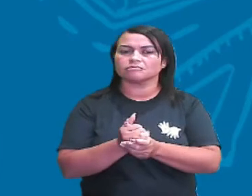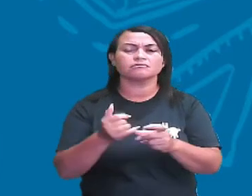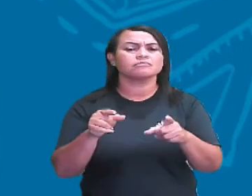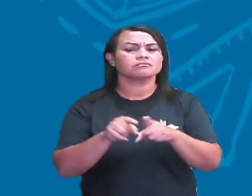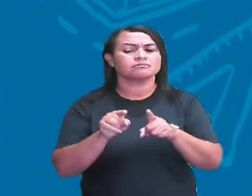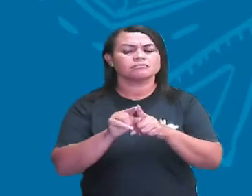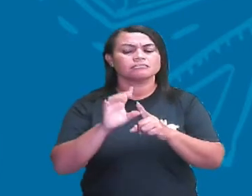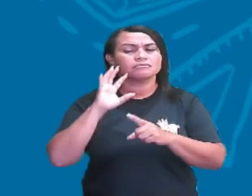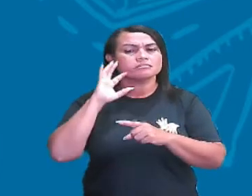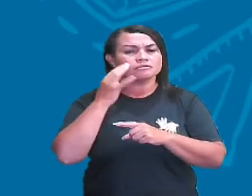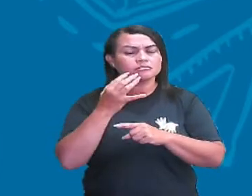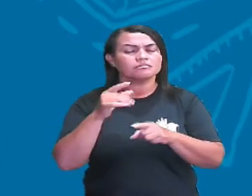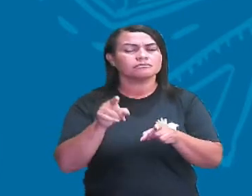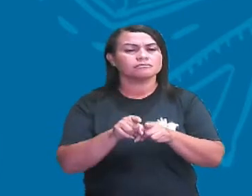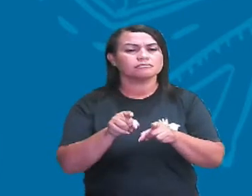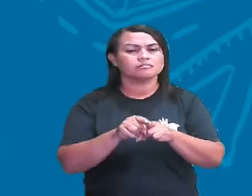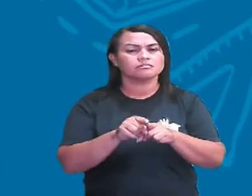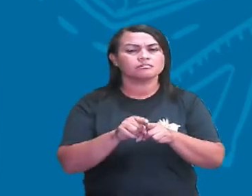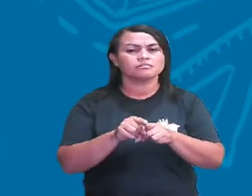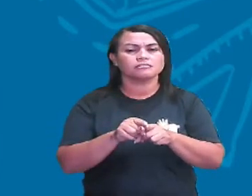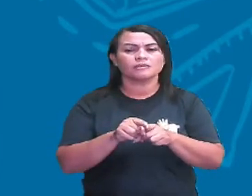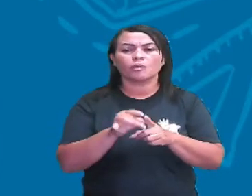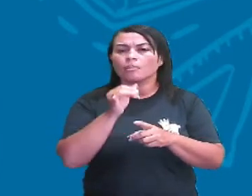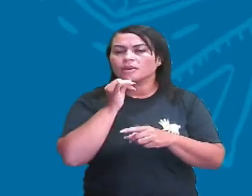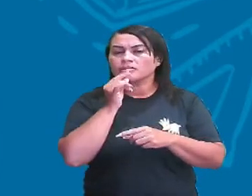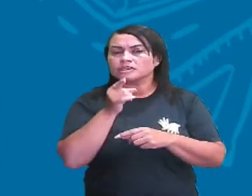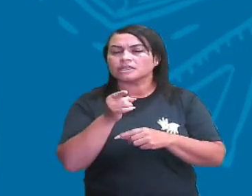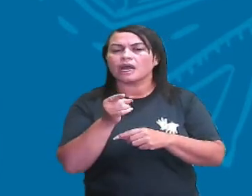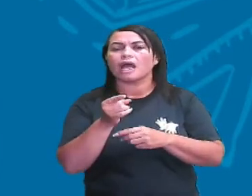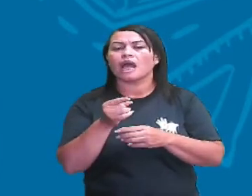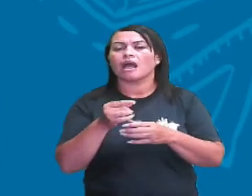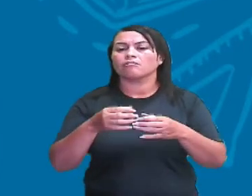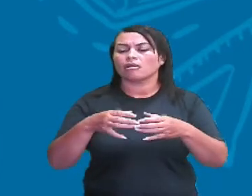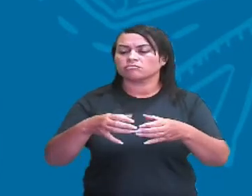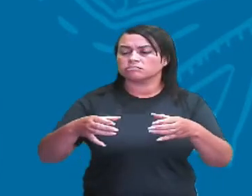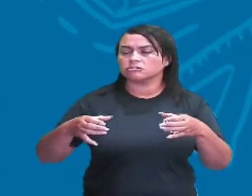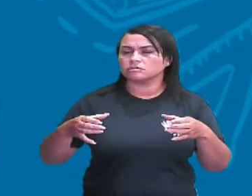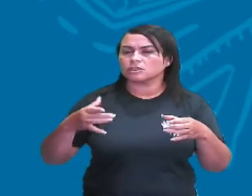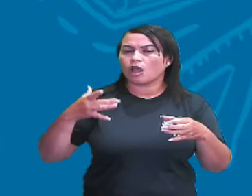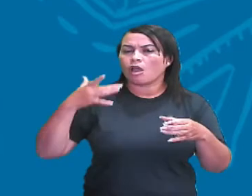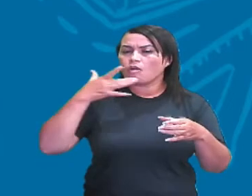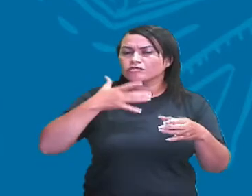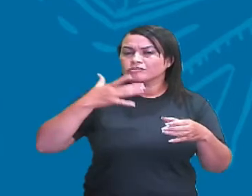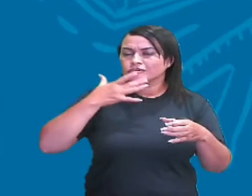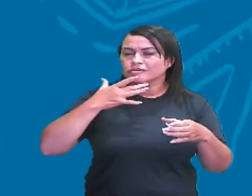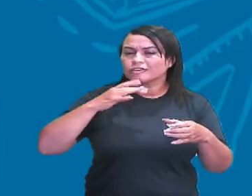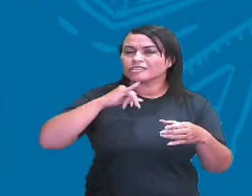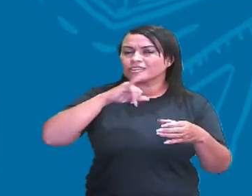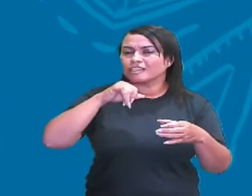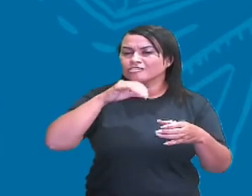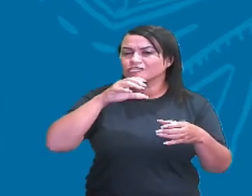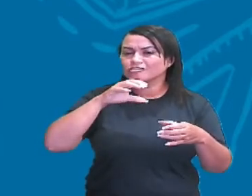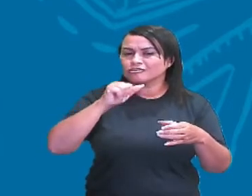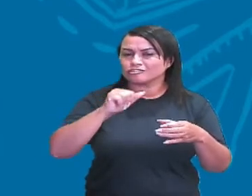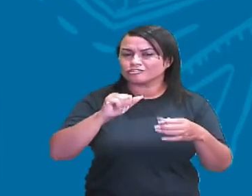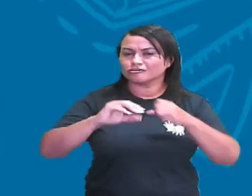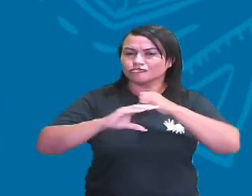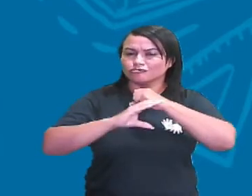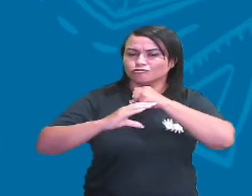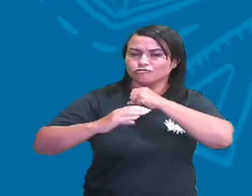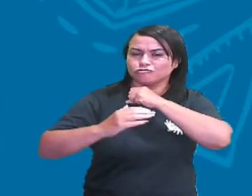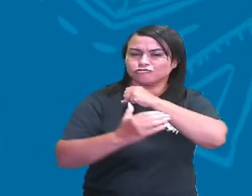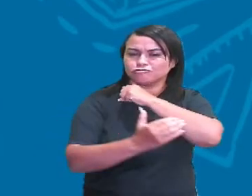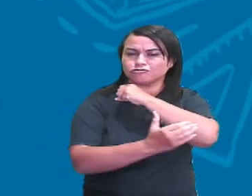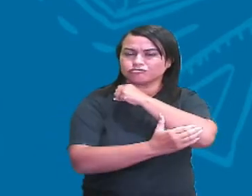também acontece de forma parecida com você vai comer aquela jaca maravilhosa, aquela jaca dura lá, você adora aquela jaca dura